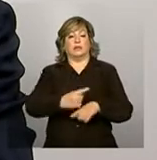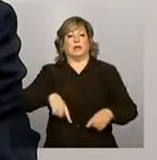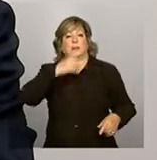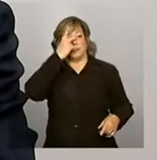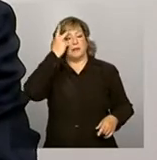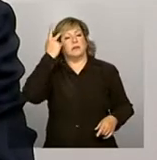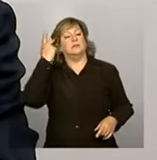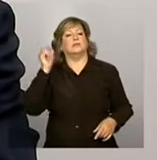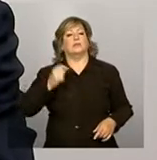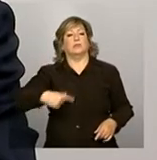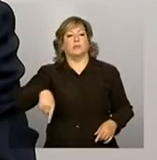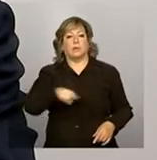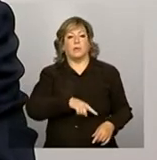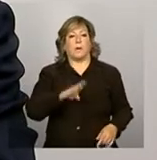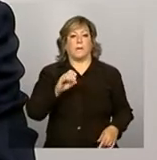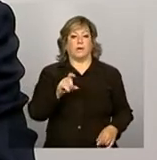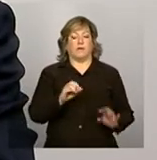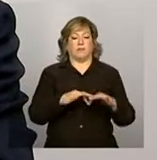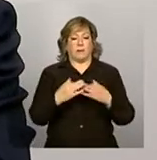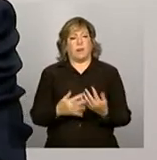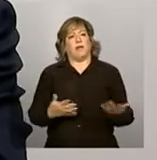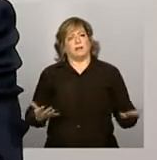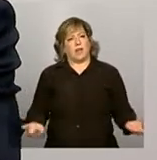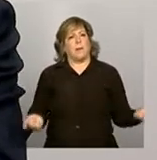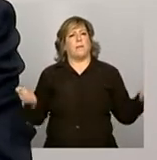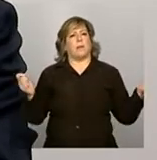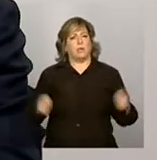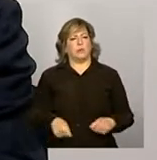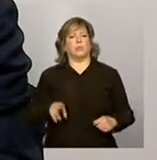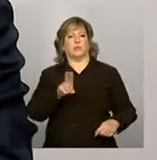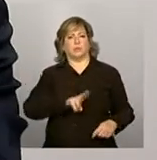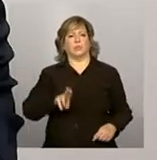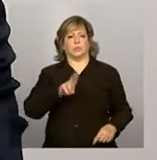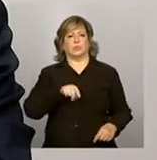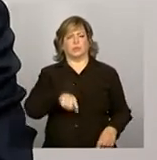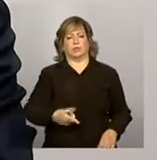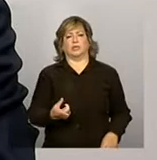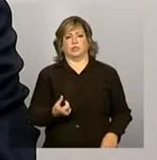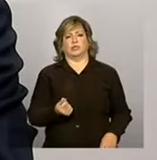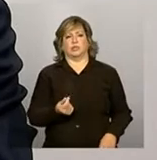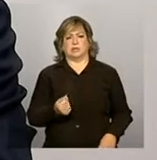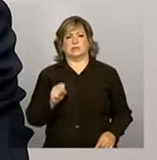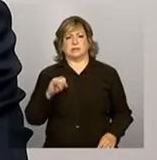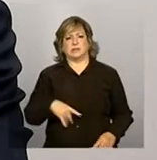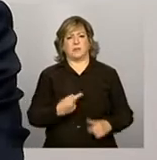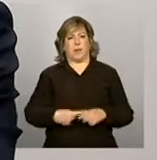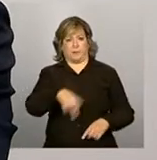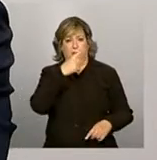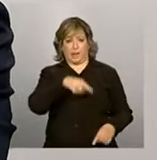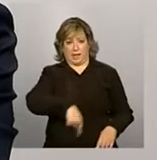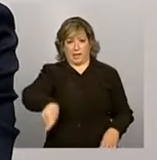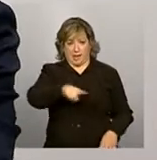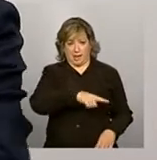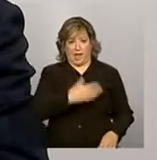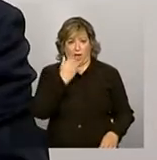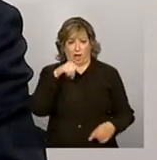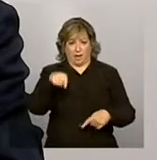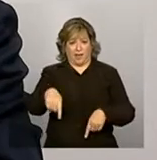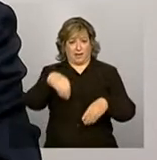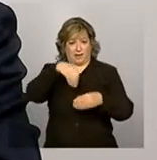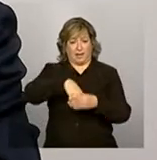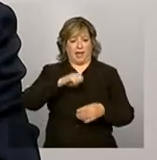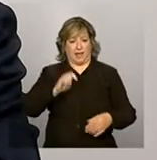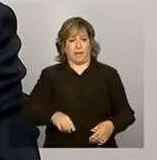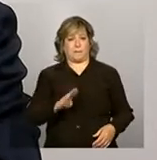é possível que seja, sim, se possa usar os recursos para se voltar a